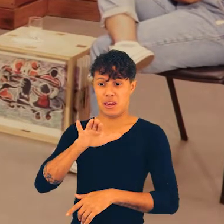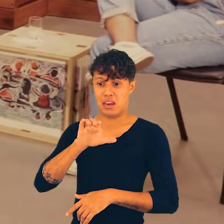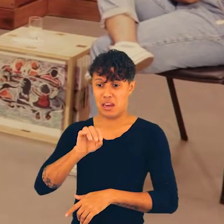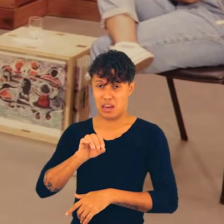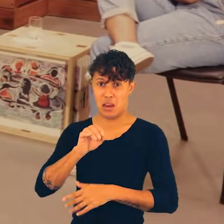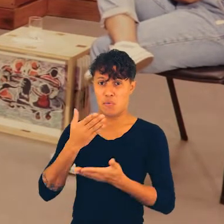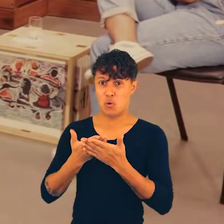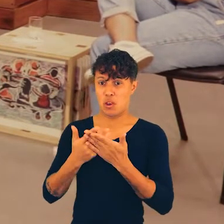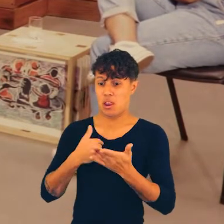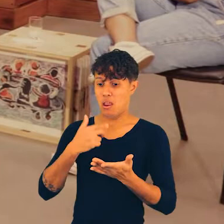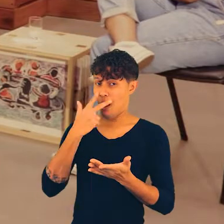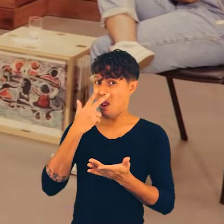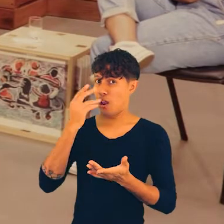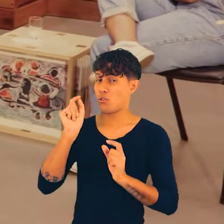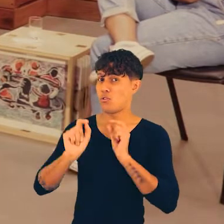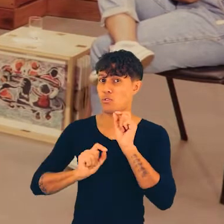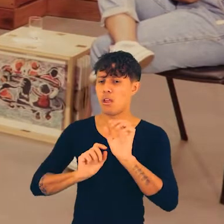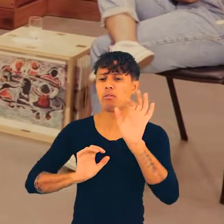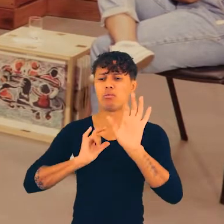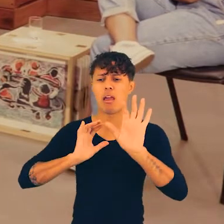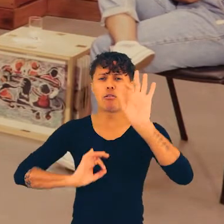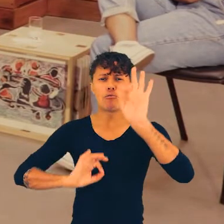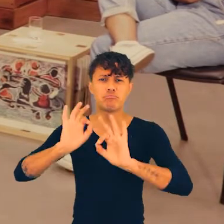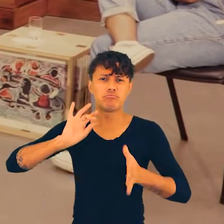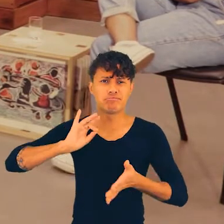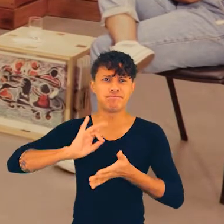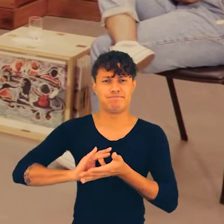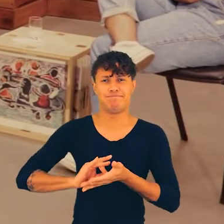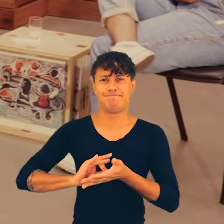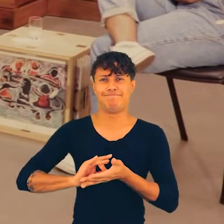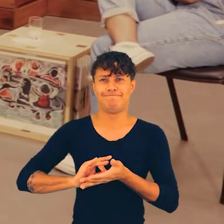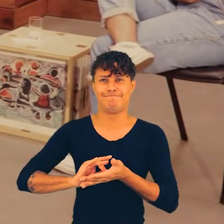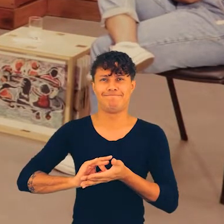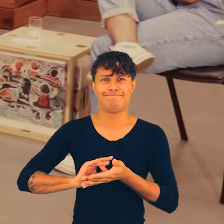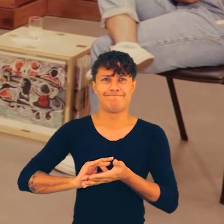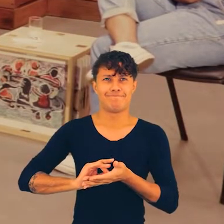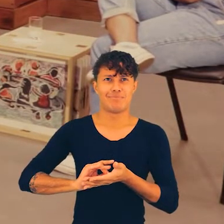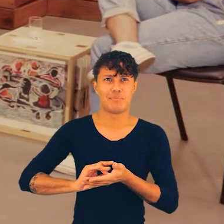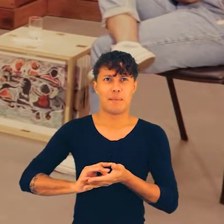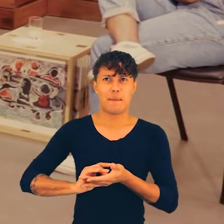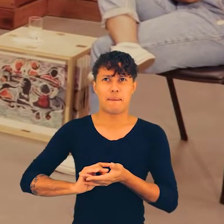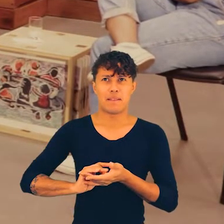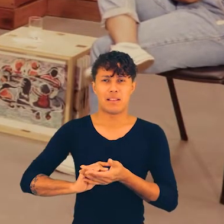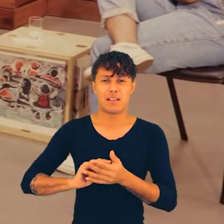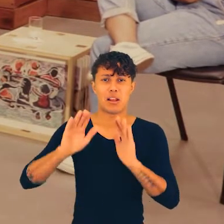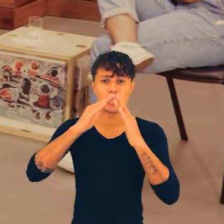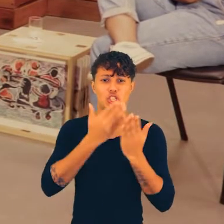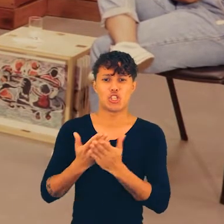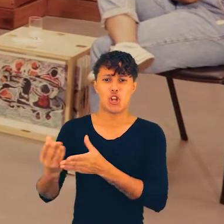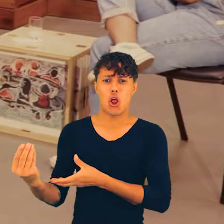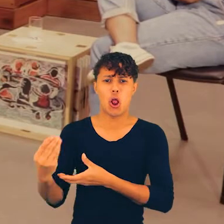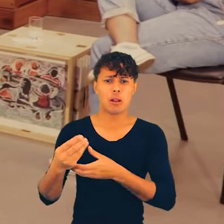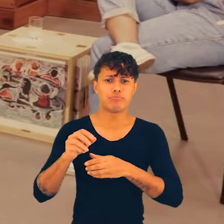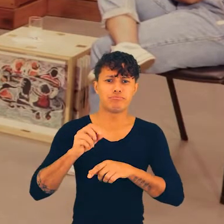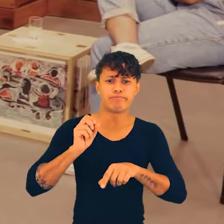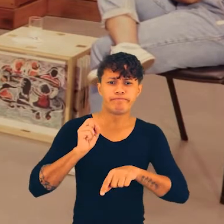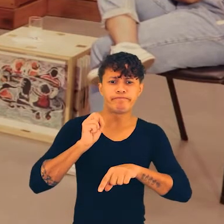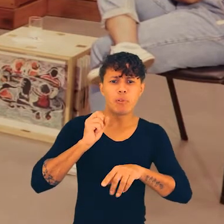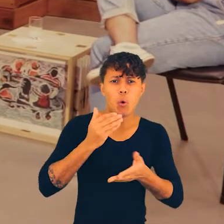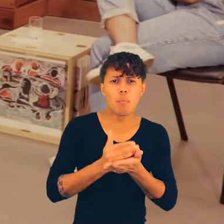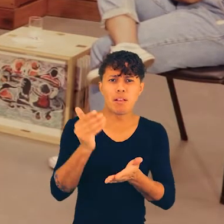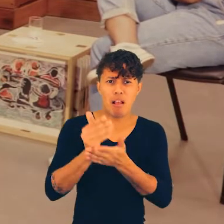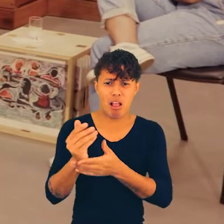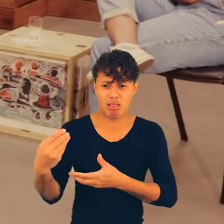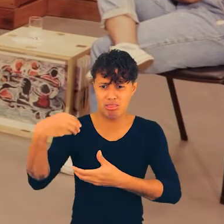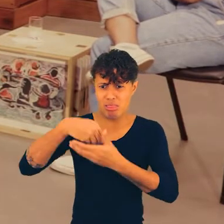acho que o Grêmio Estudantil, se tivesse uma organização mesmo, ele poderia ser levado, tipo, para dentro das